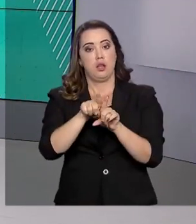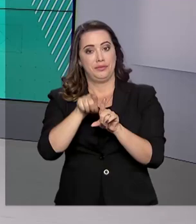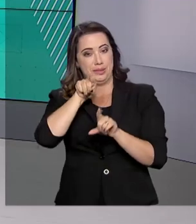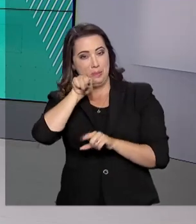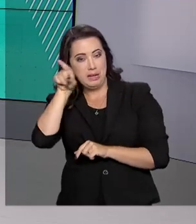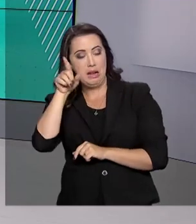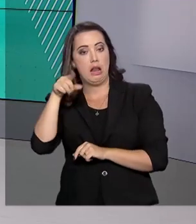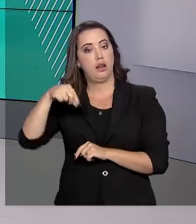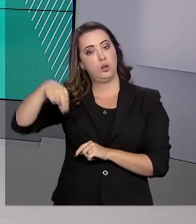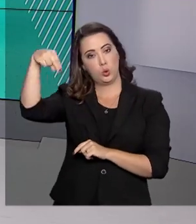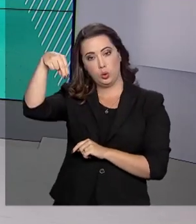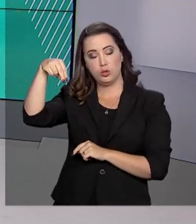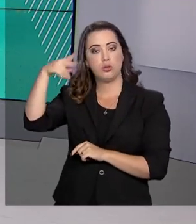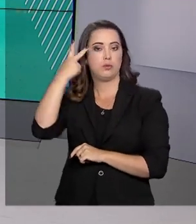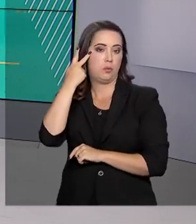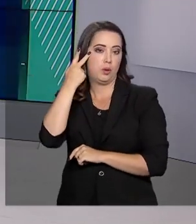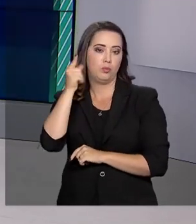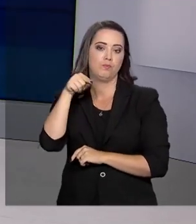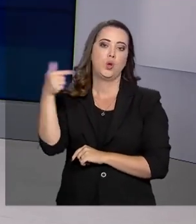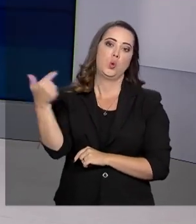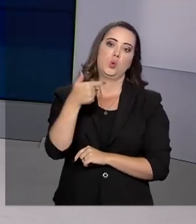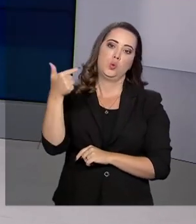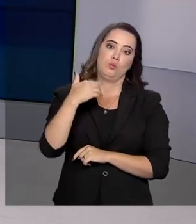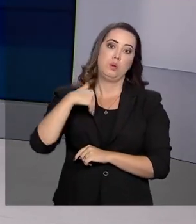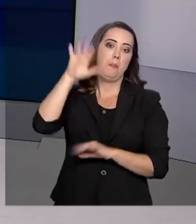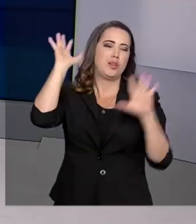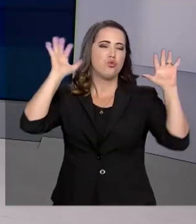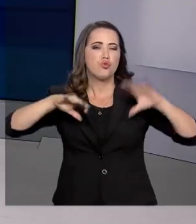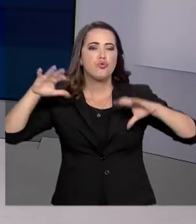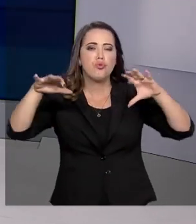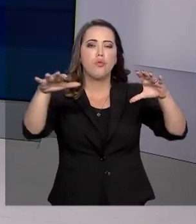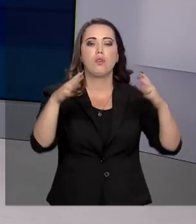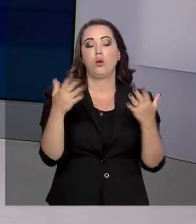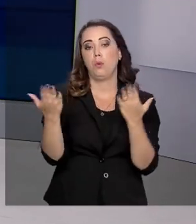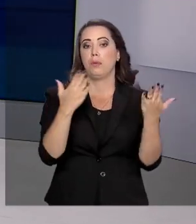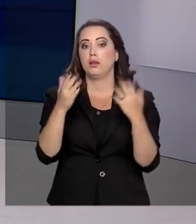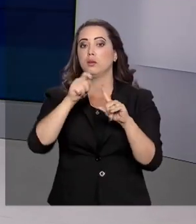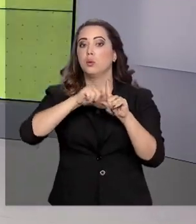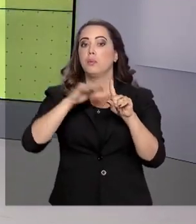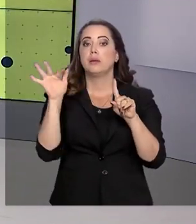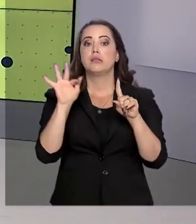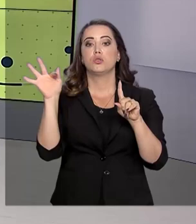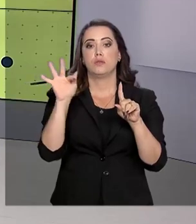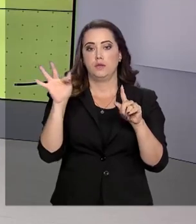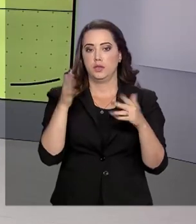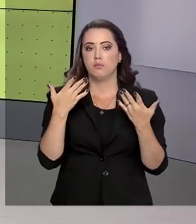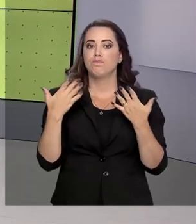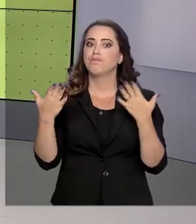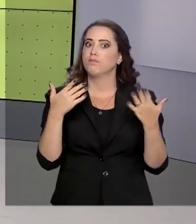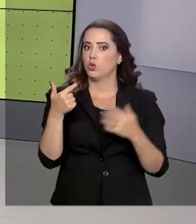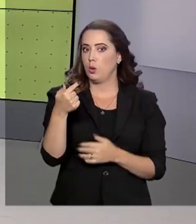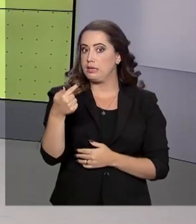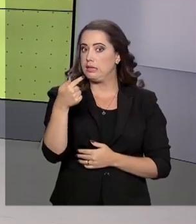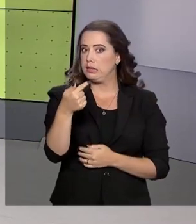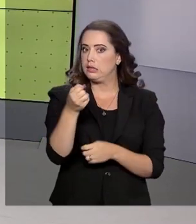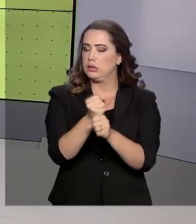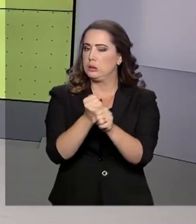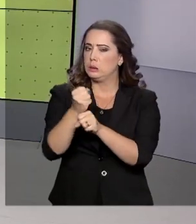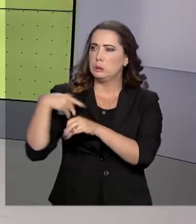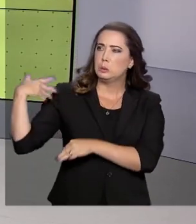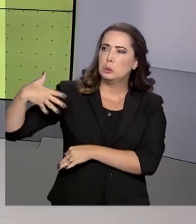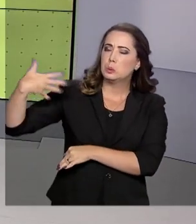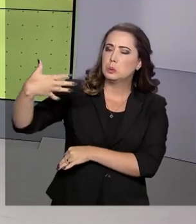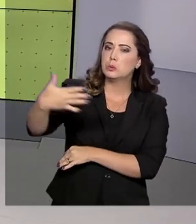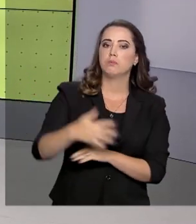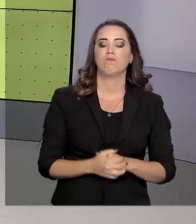zona norte da capital paulista. O segundo maior volume de chuva para o mês de fevereiro em 77 anos. Diante dos